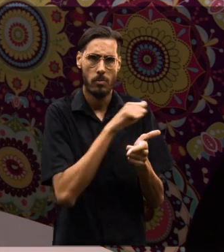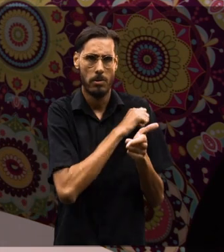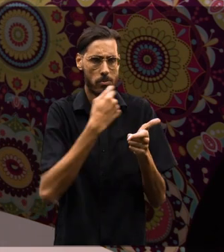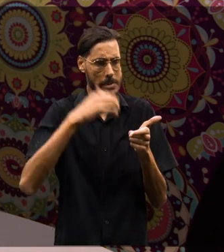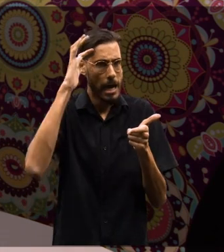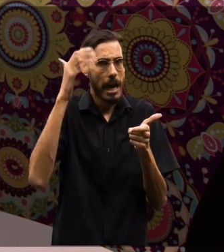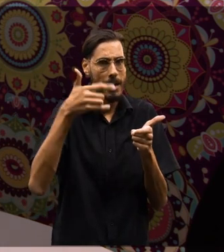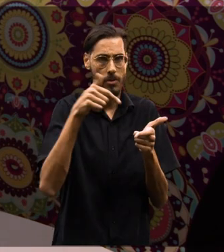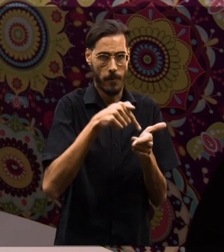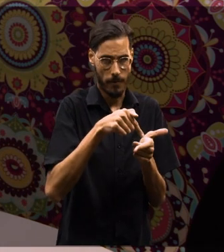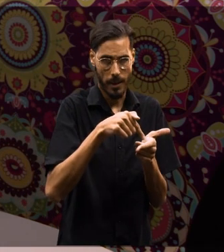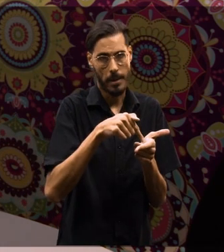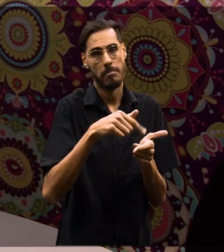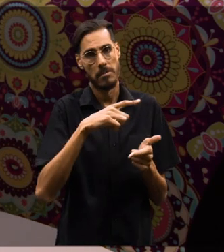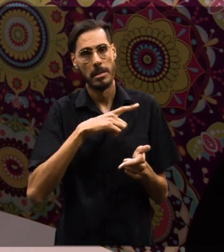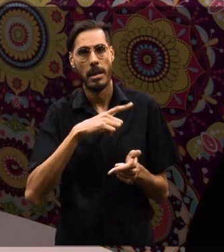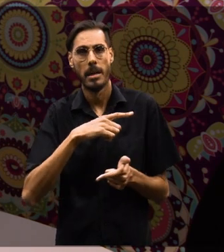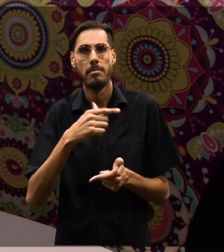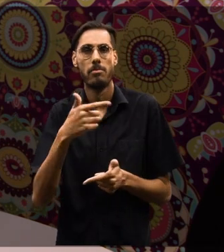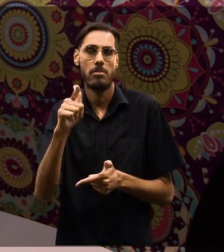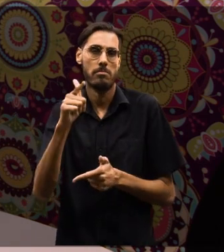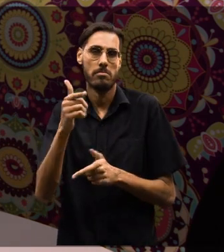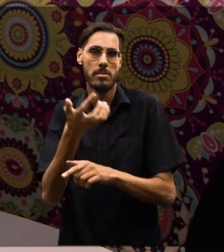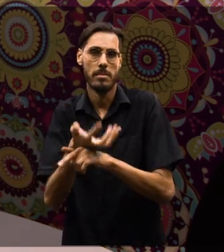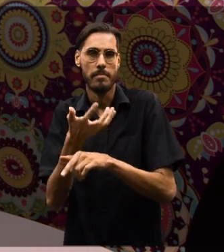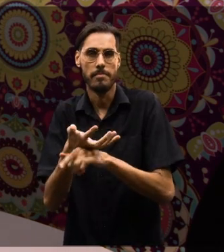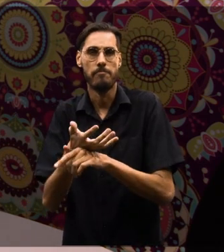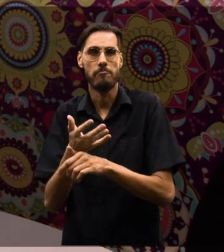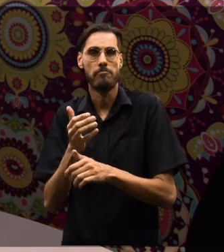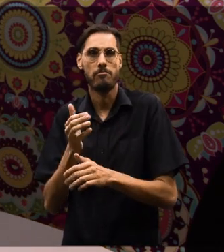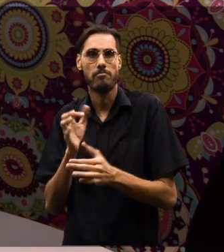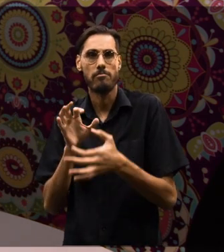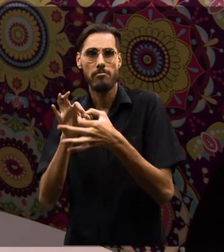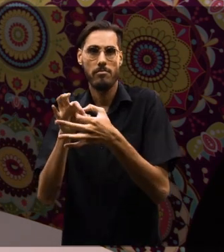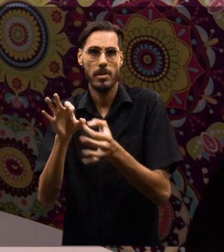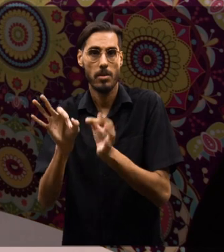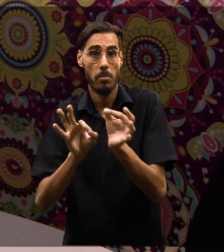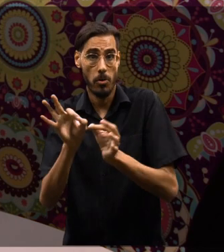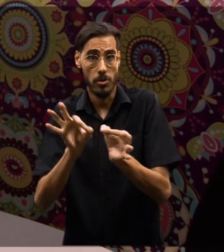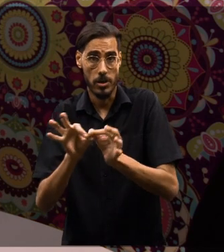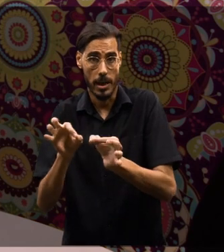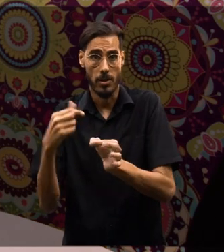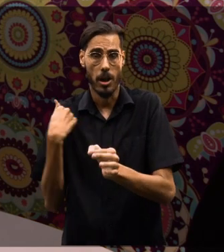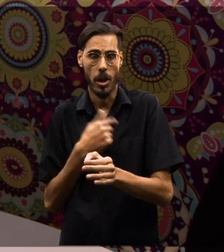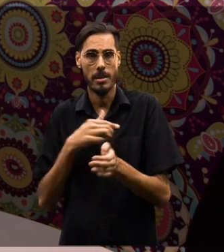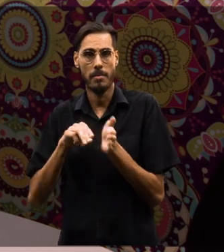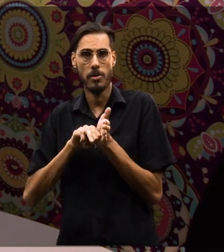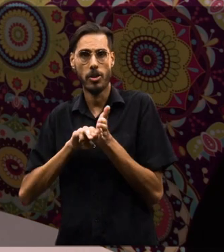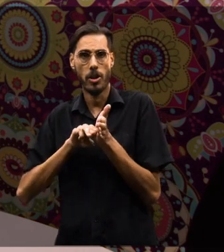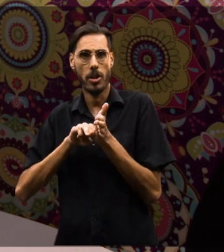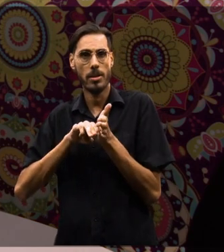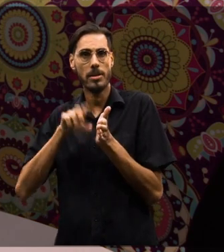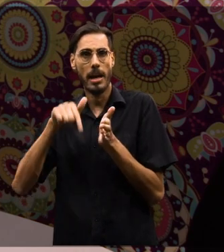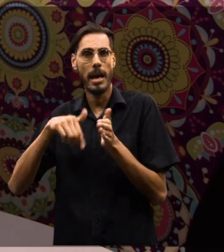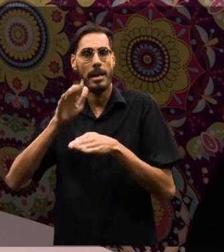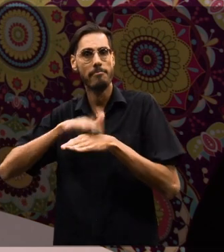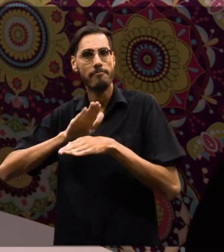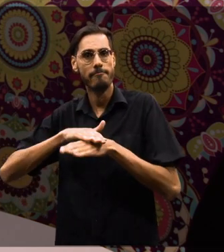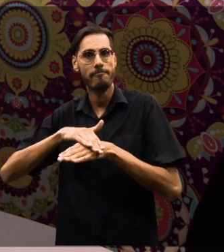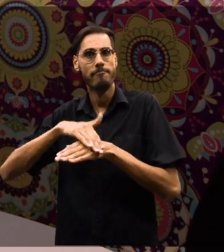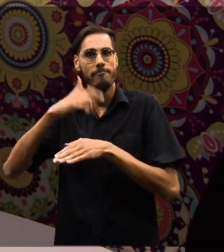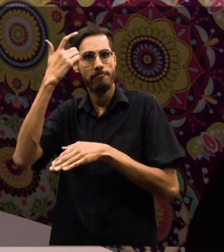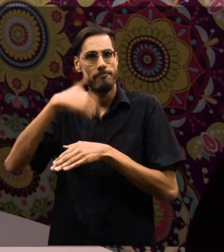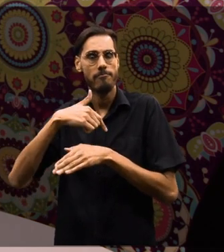problemas, temos disciplinas baseadas em projeto, utilizamos de metodologias ativas e temos